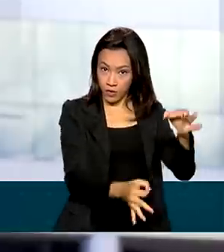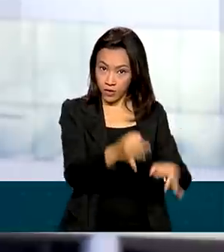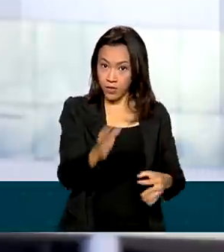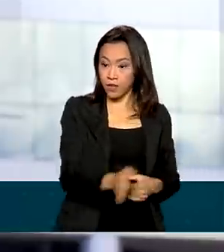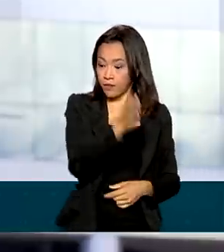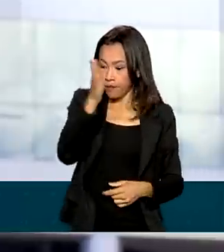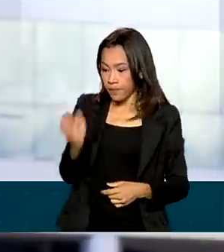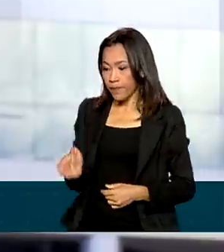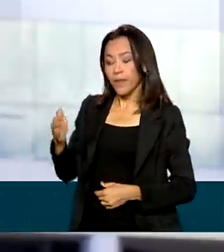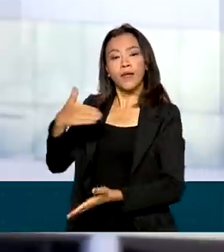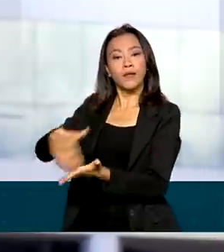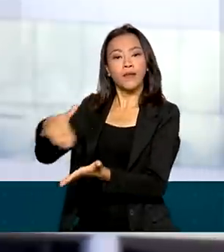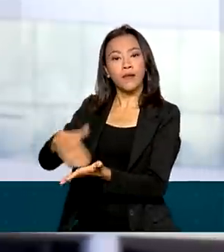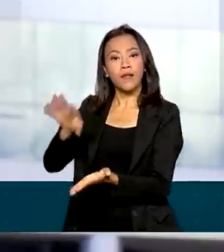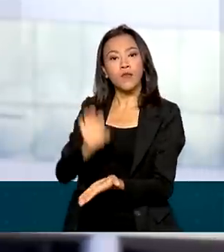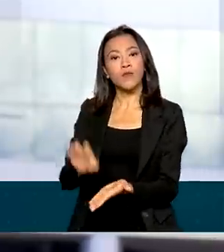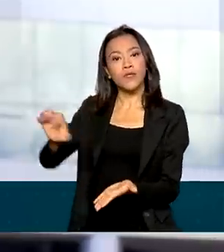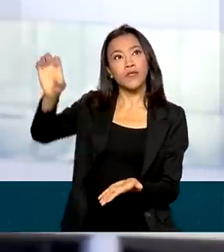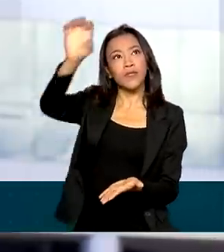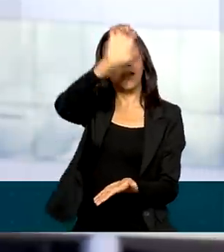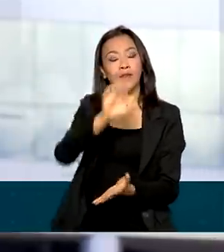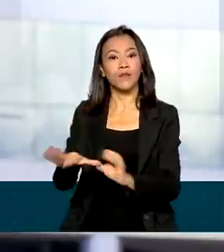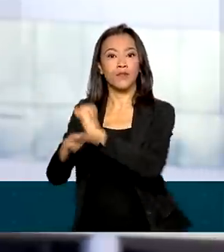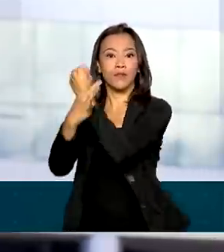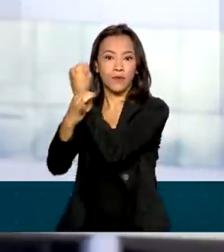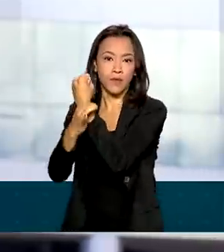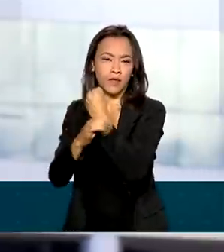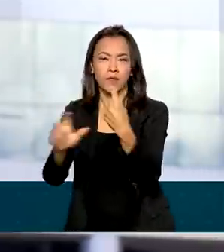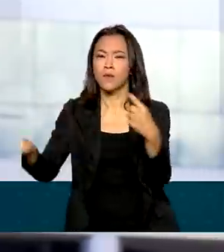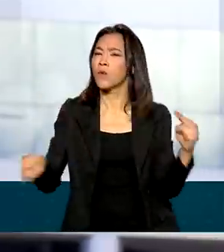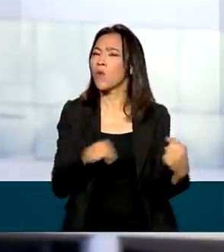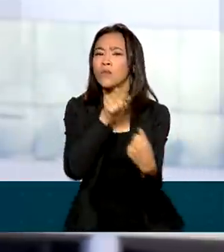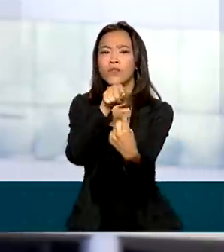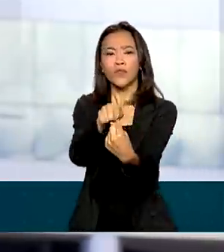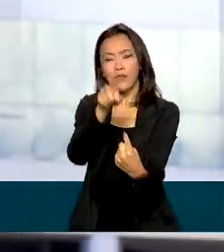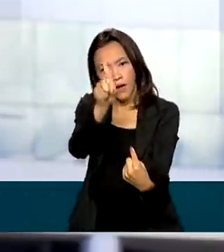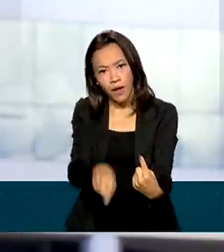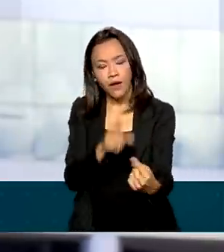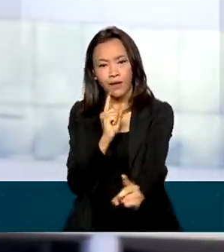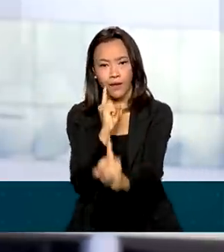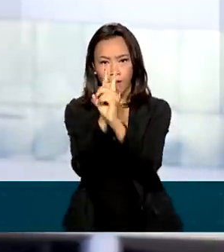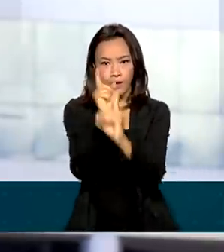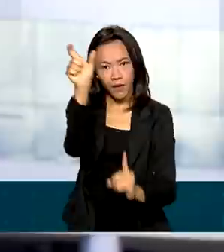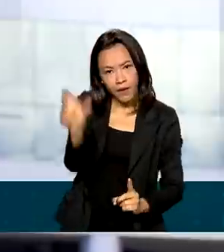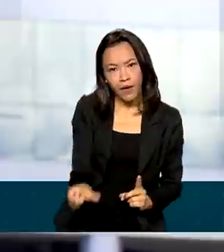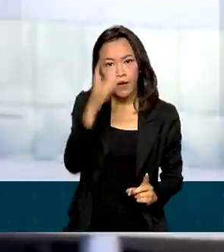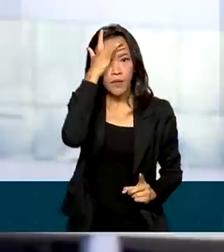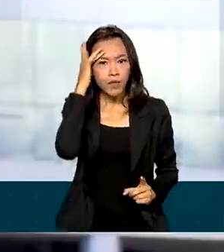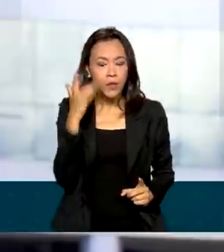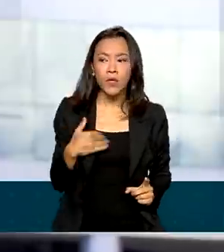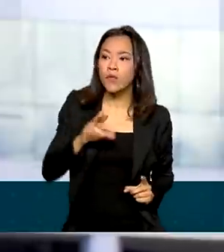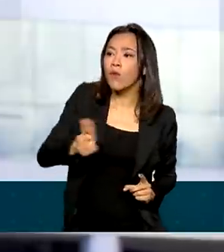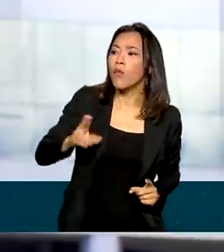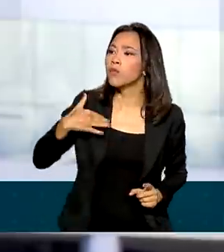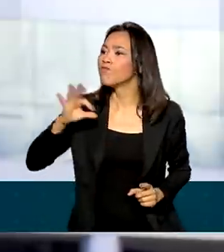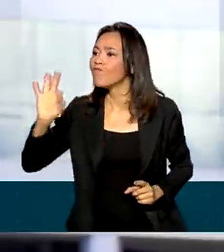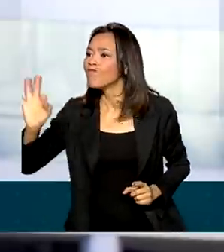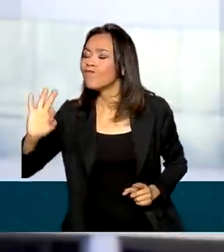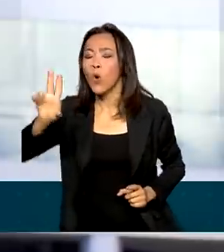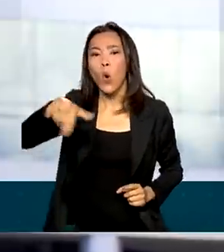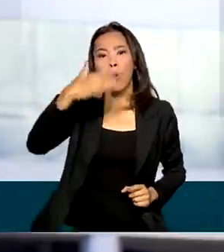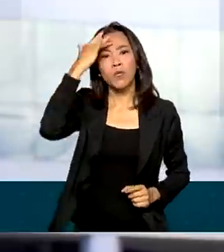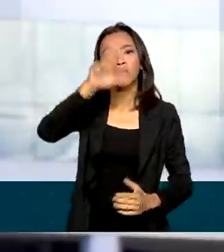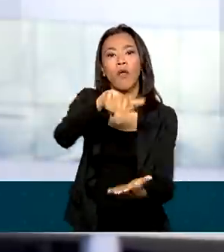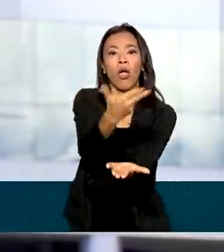e as Secretarias Estaduais de Segurança. O objetivo é encontrar pessoas sem identificação internadas em